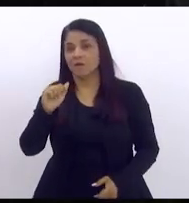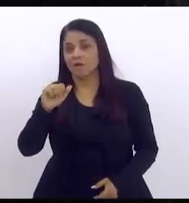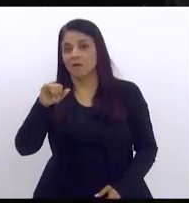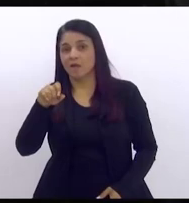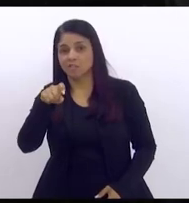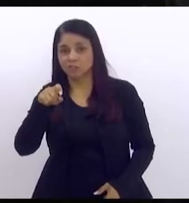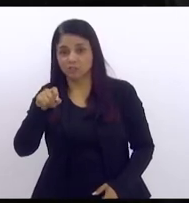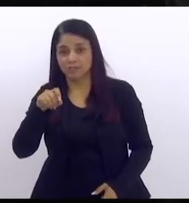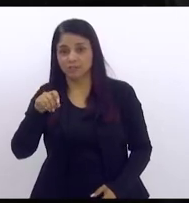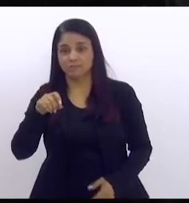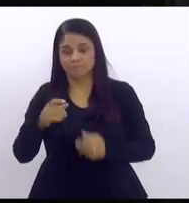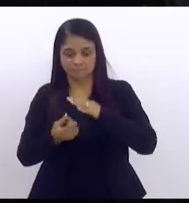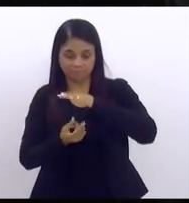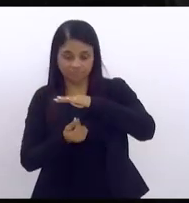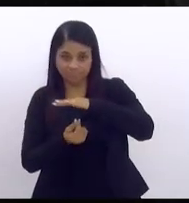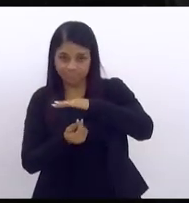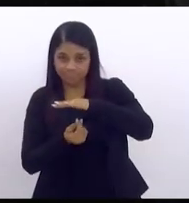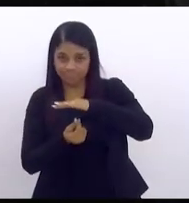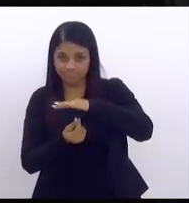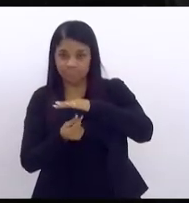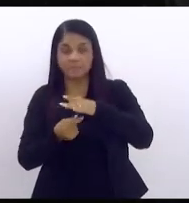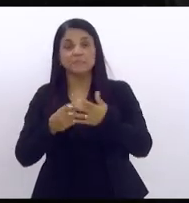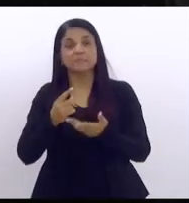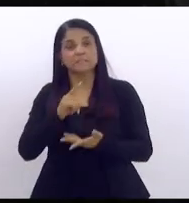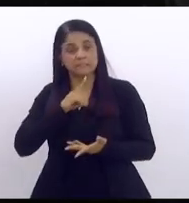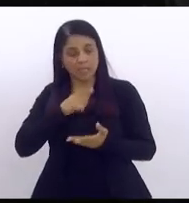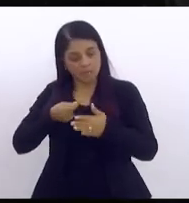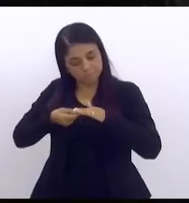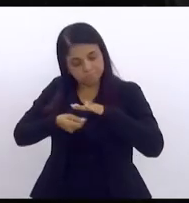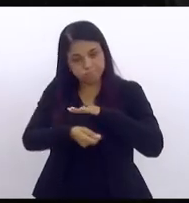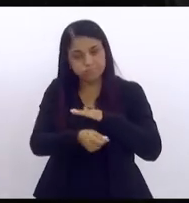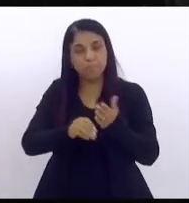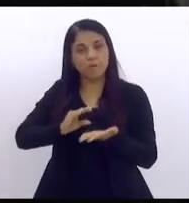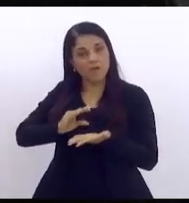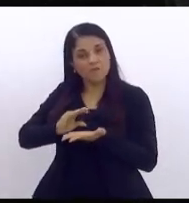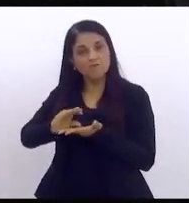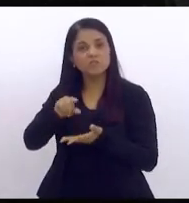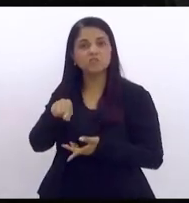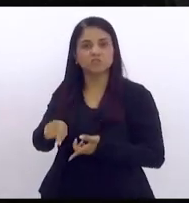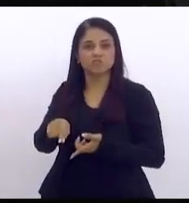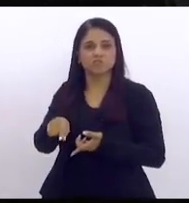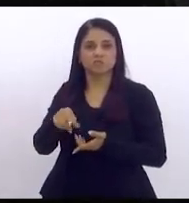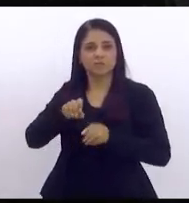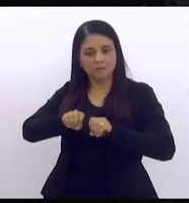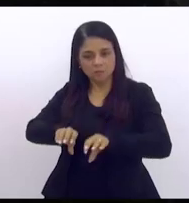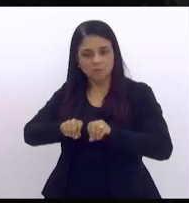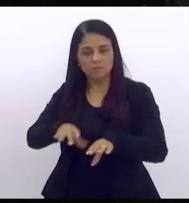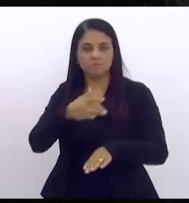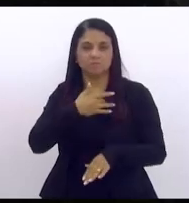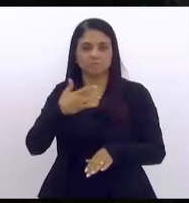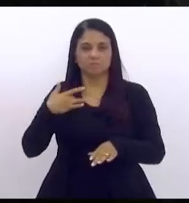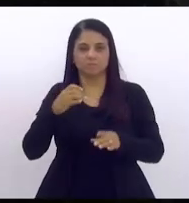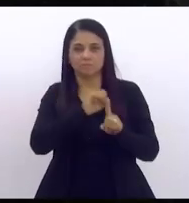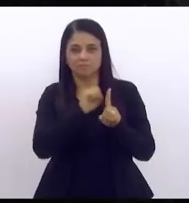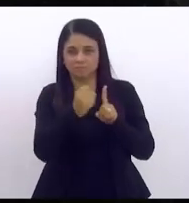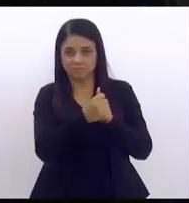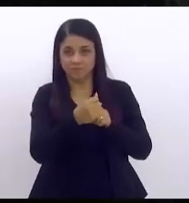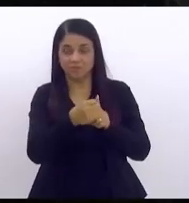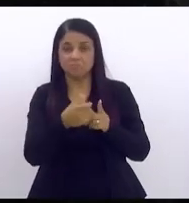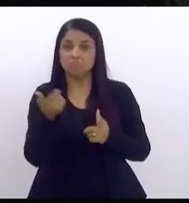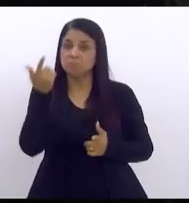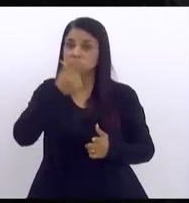recursos para investir na saúde na educação na assistência social seja esse um ganho político ou não